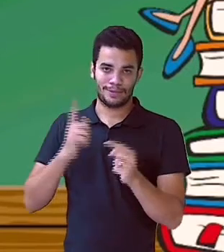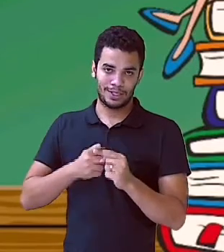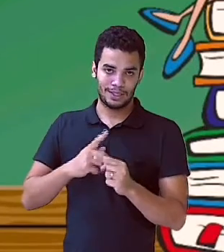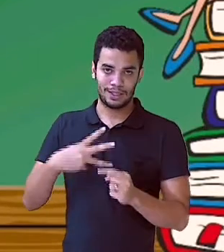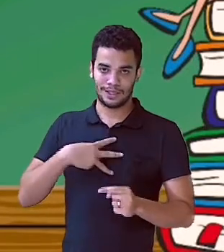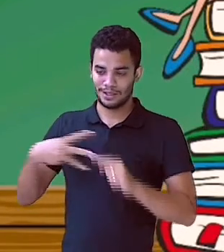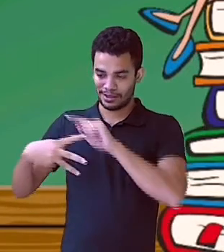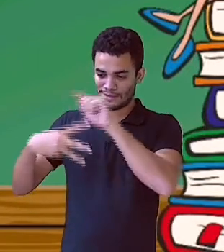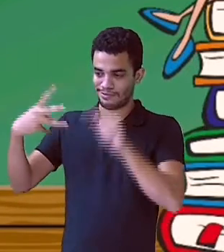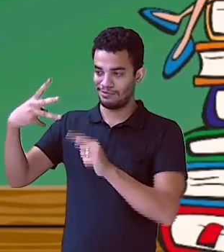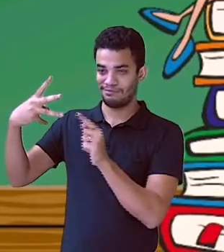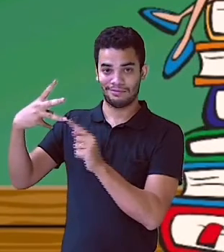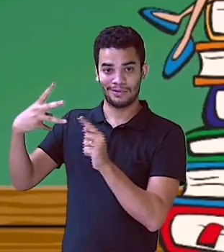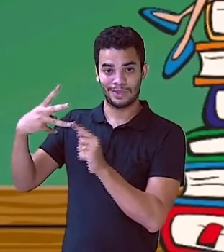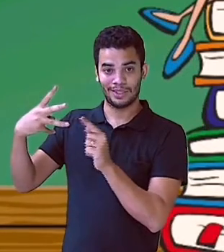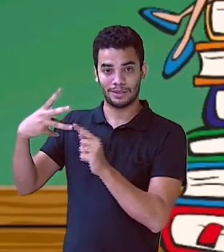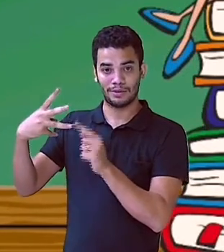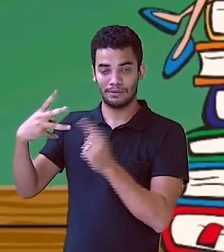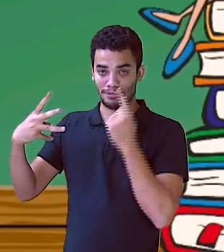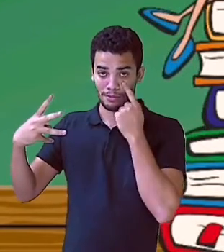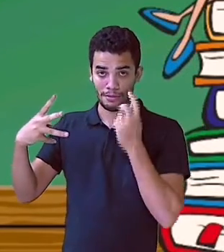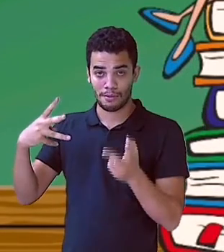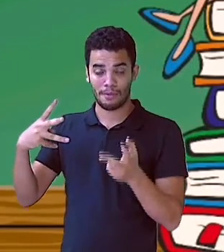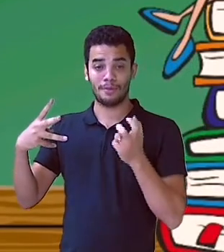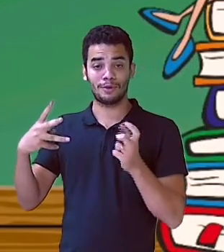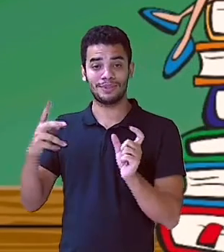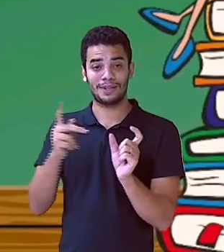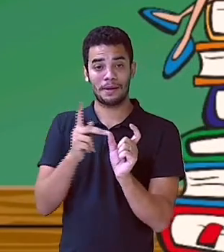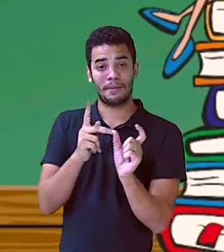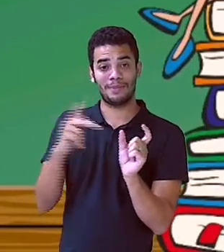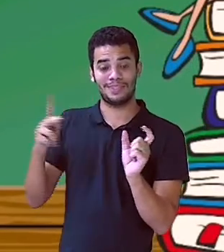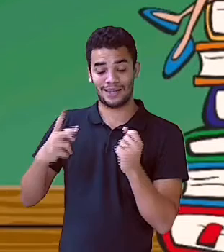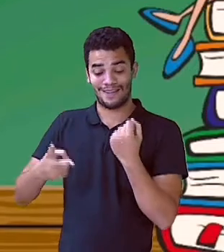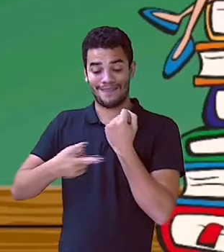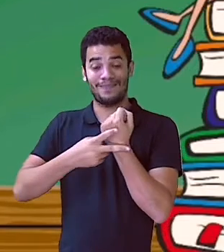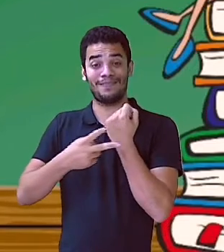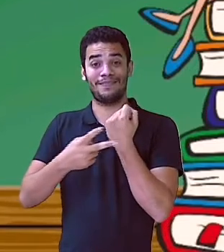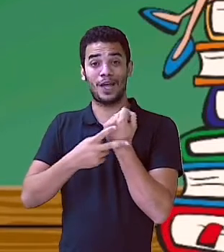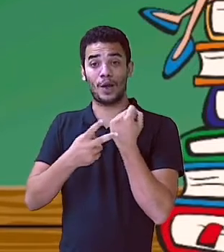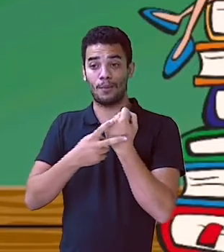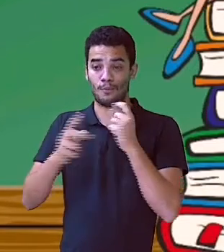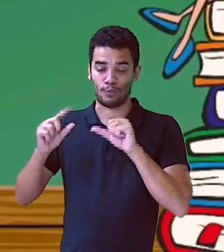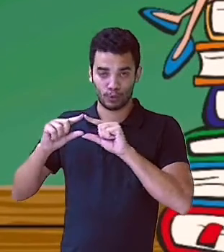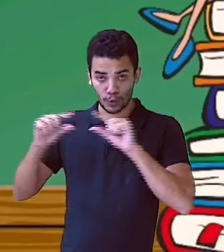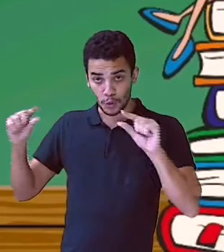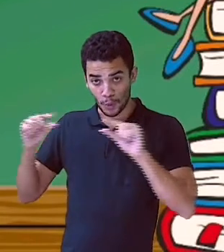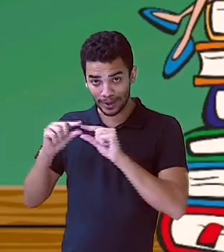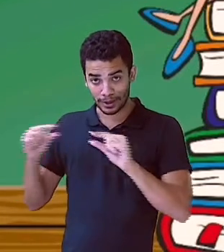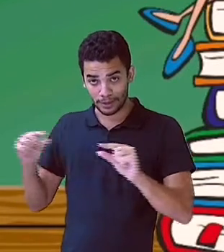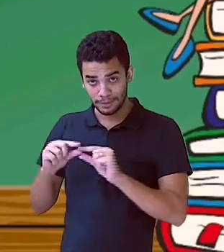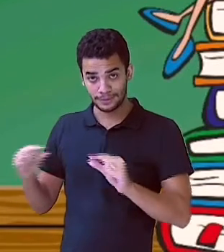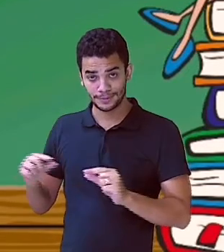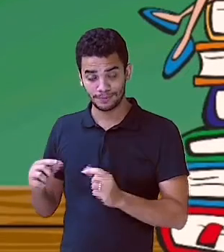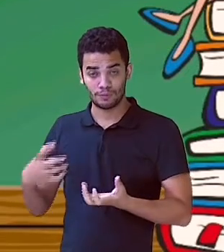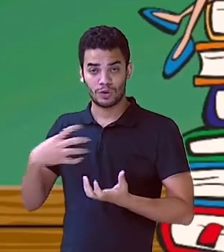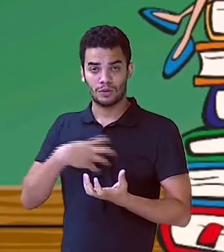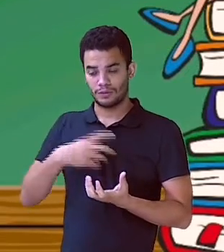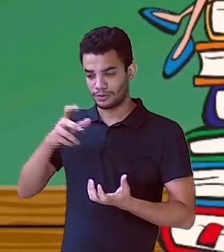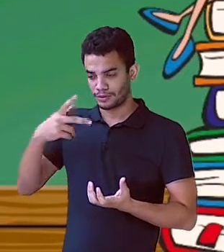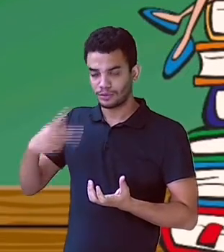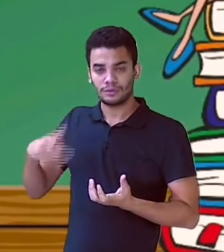predicado nominal. E agora teremos os dois juntos. Predicado verbo nominal. Isso aí. É um tipo de predicado